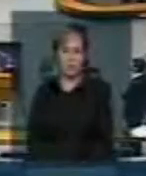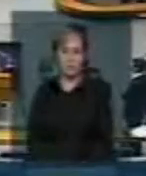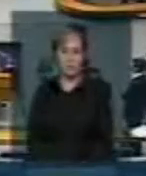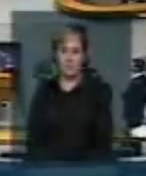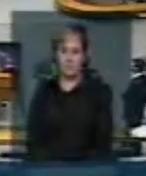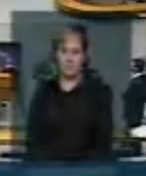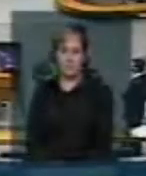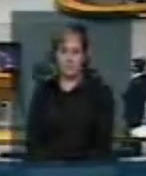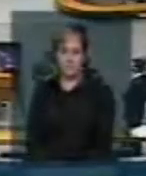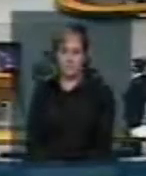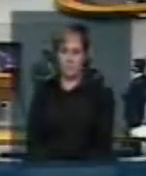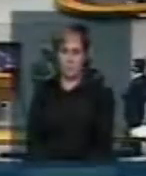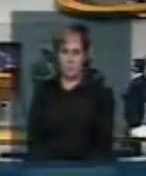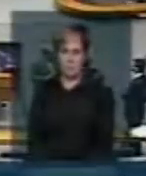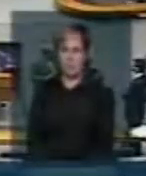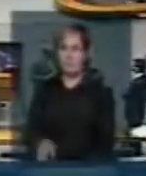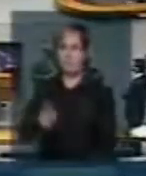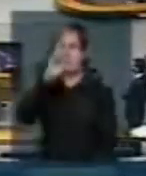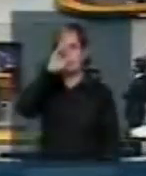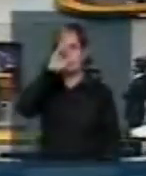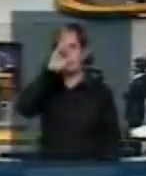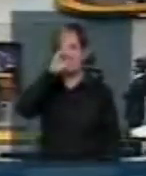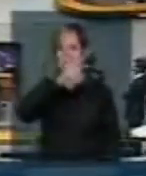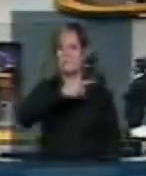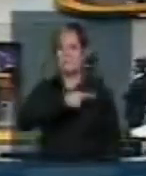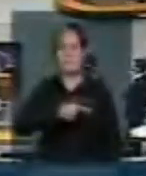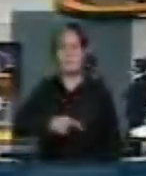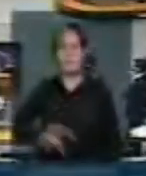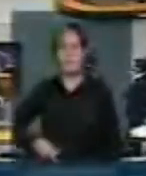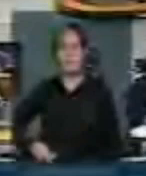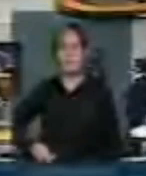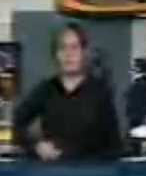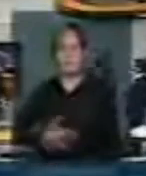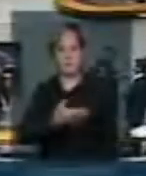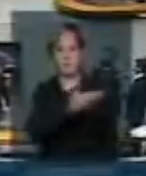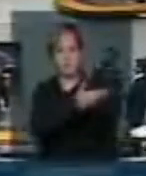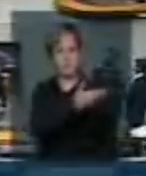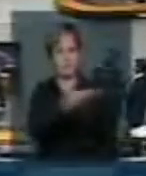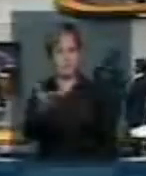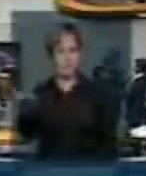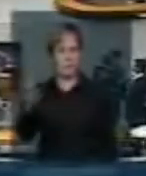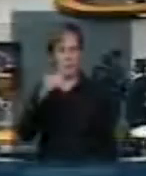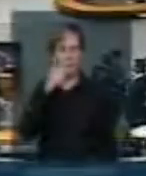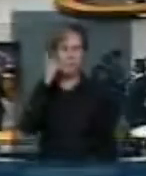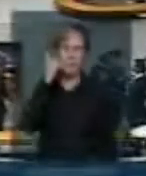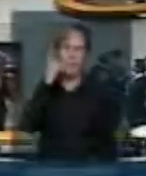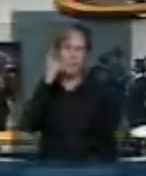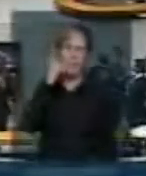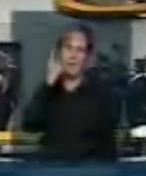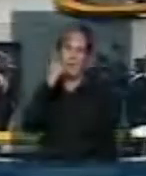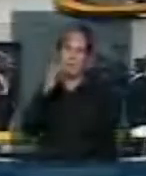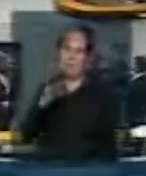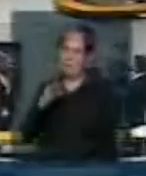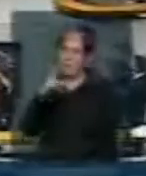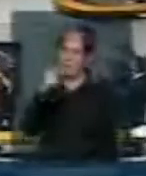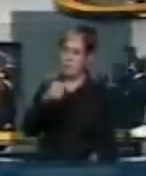Sr. Presidente, colegas deputados, colegas deputadas,